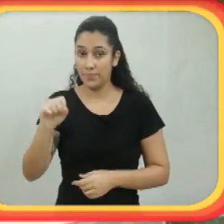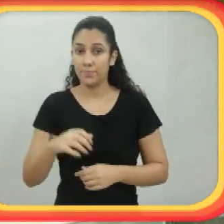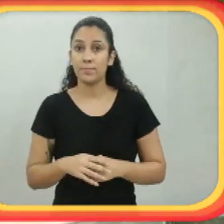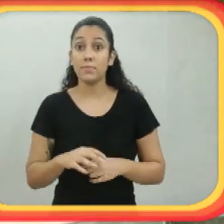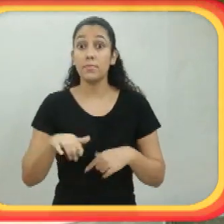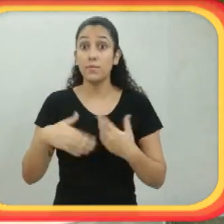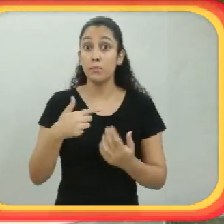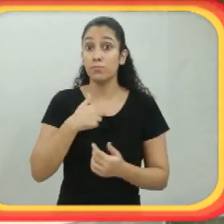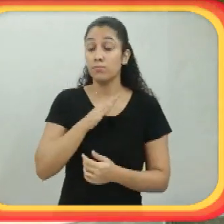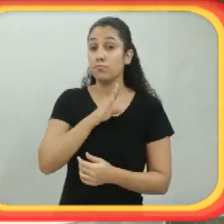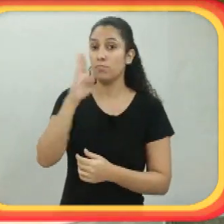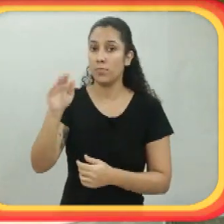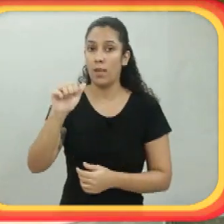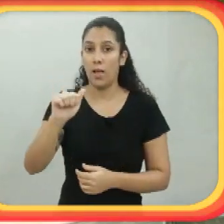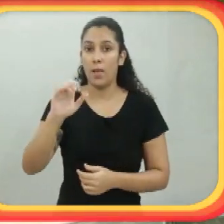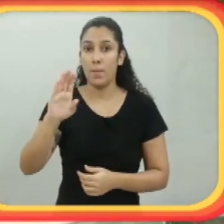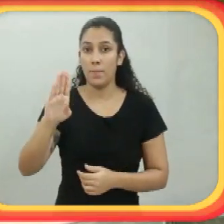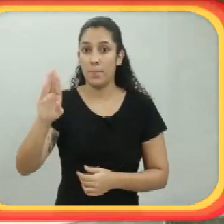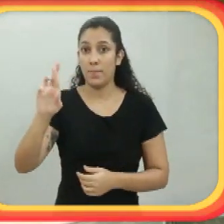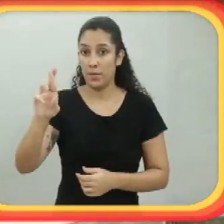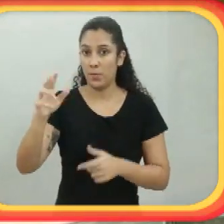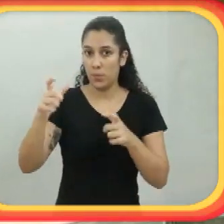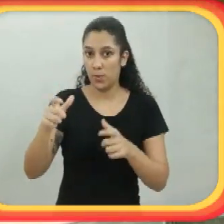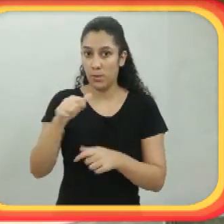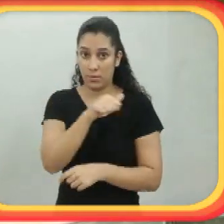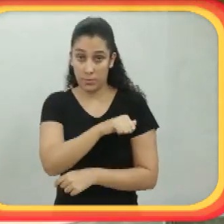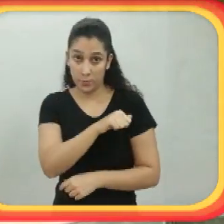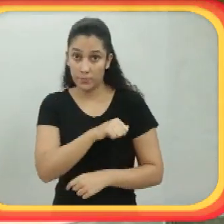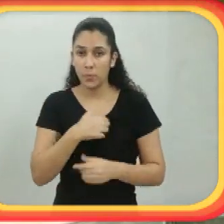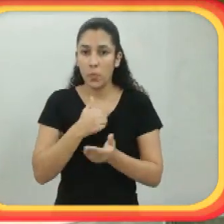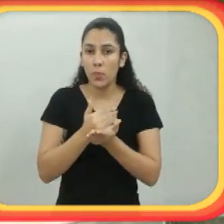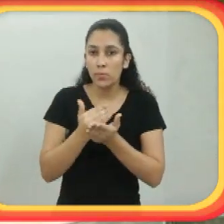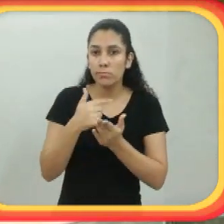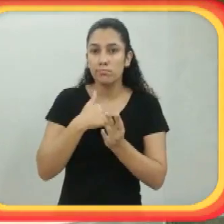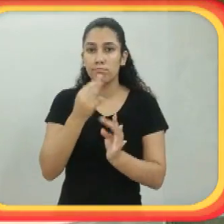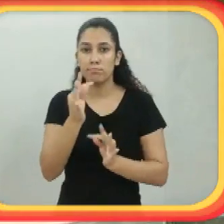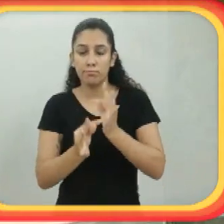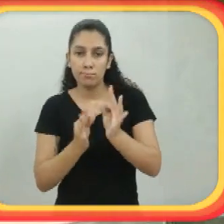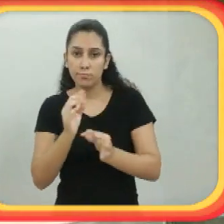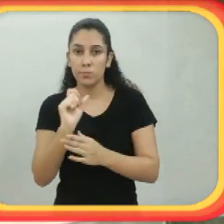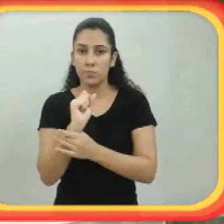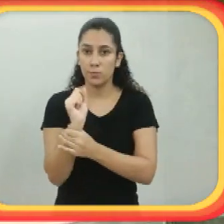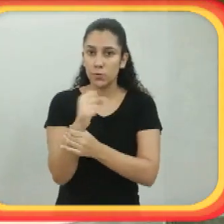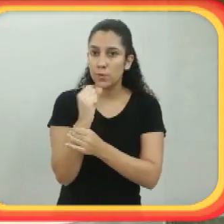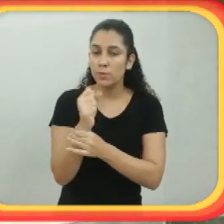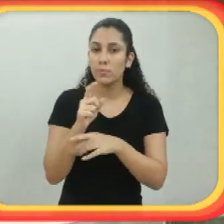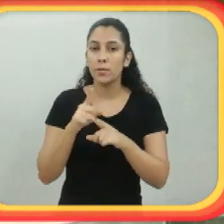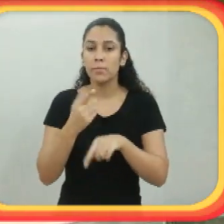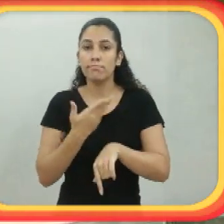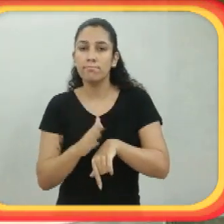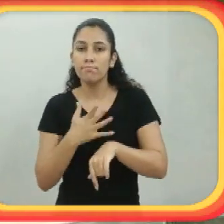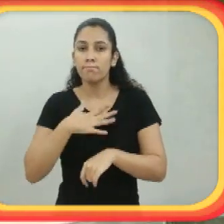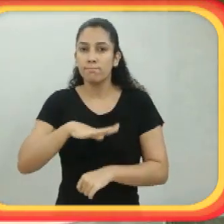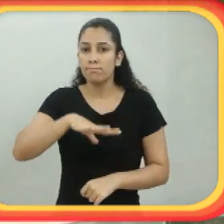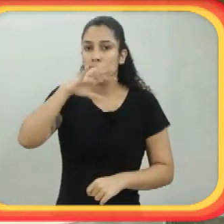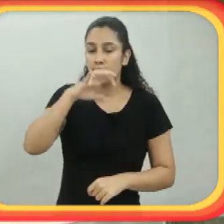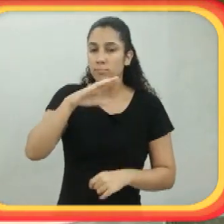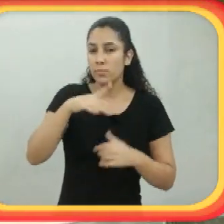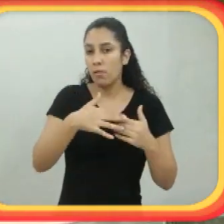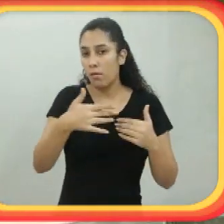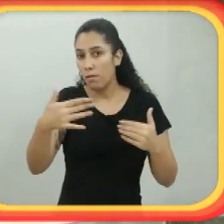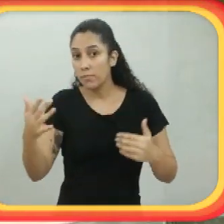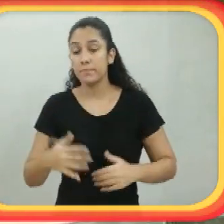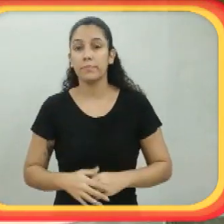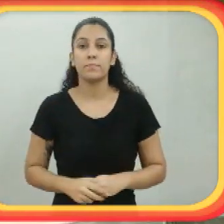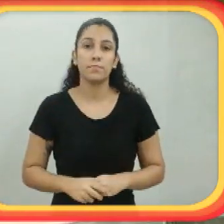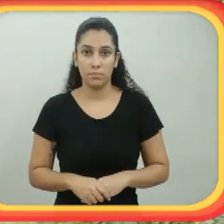porque eu tive esse contato com o sobrenatural, né? Com isso que a gente convenciona a chamar de Deus. E